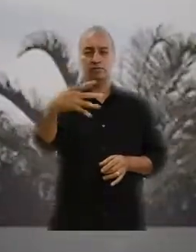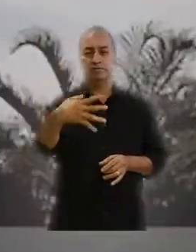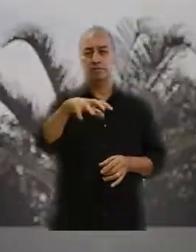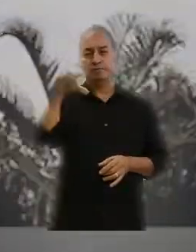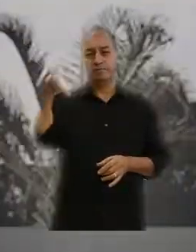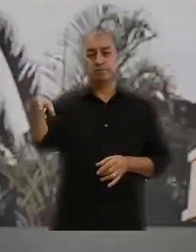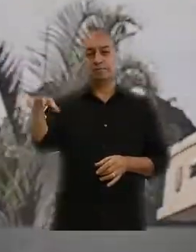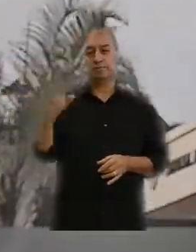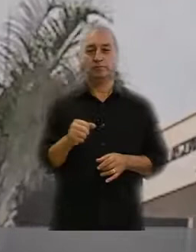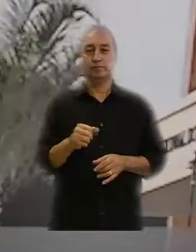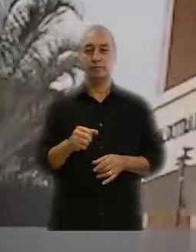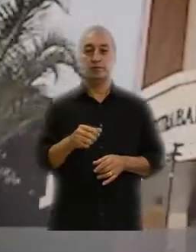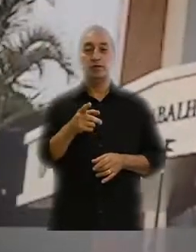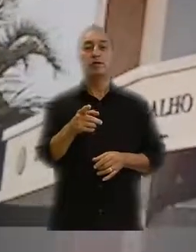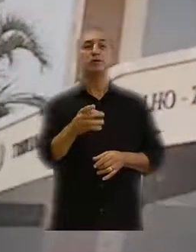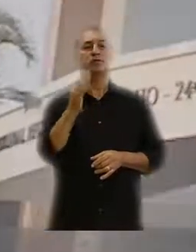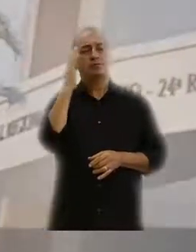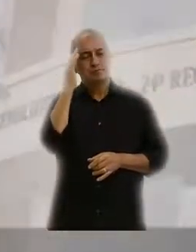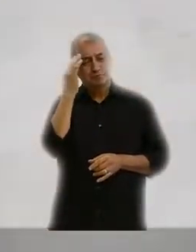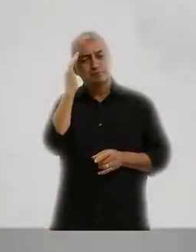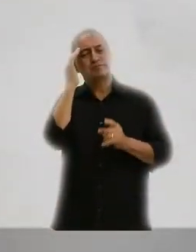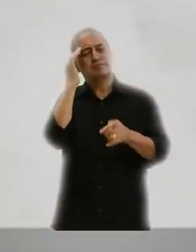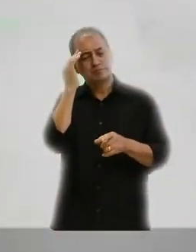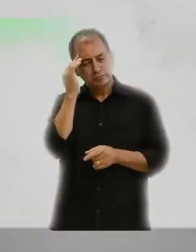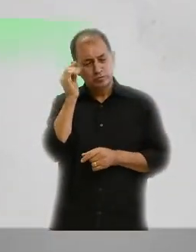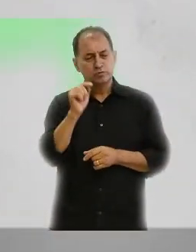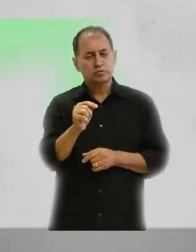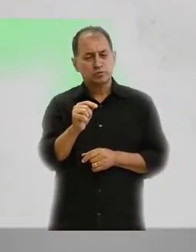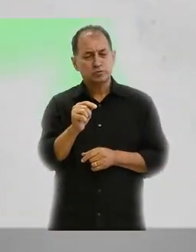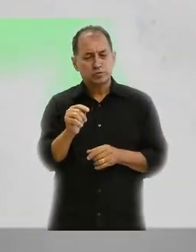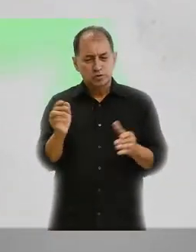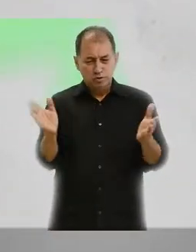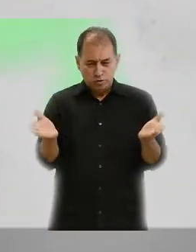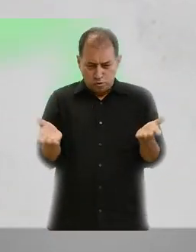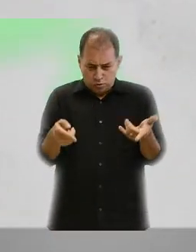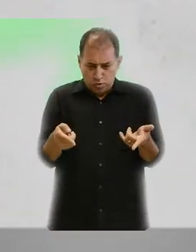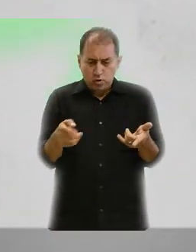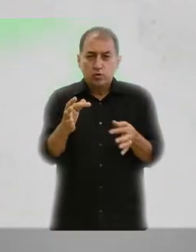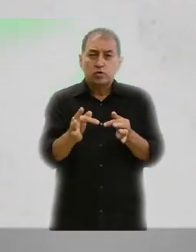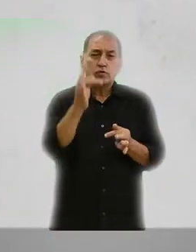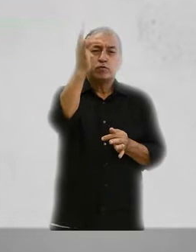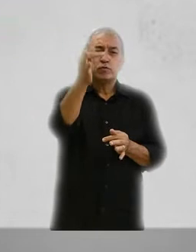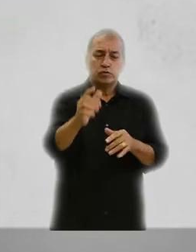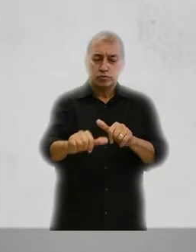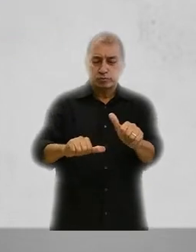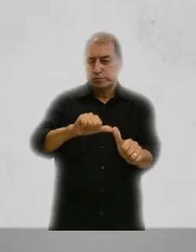24ª Região, a fim de compreender o presente e transformar o futuro.